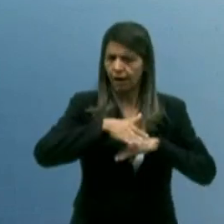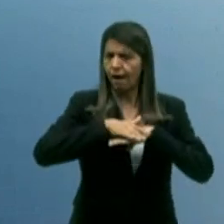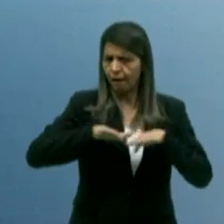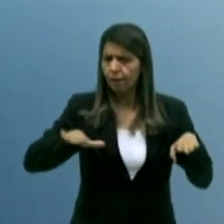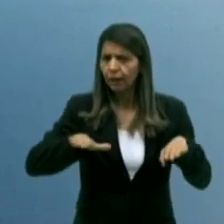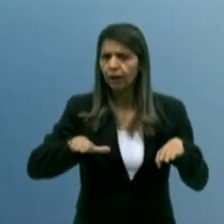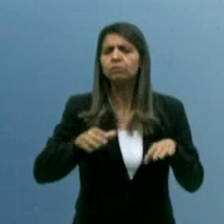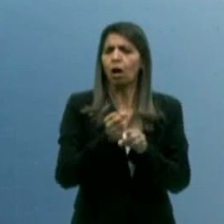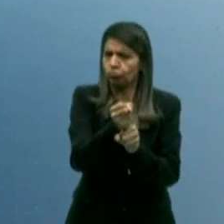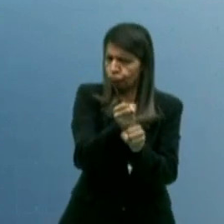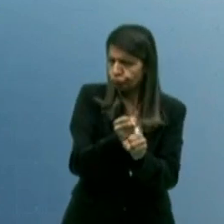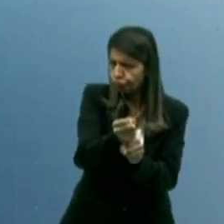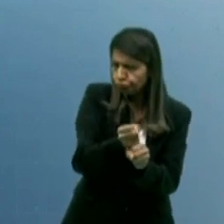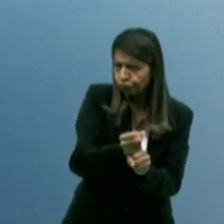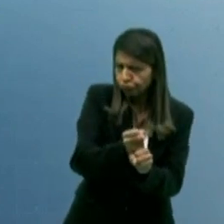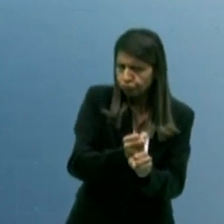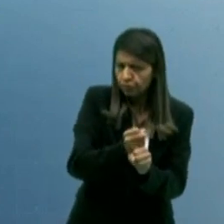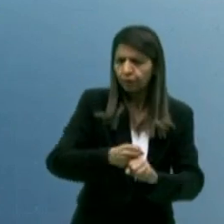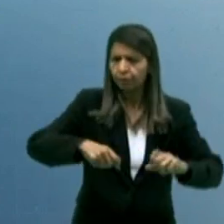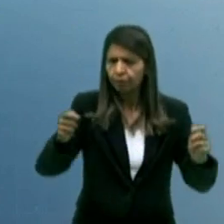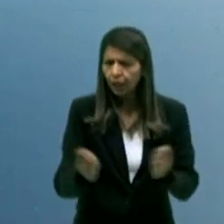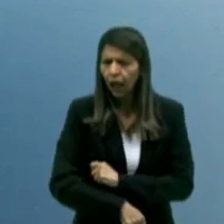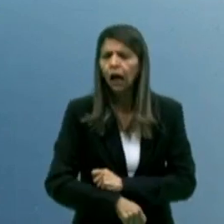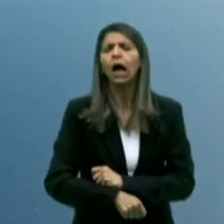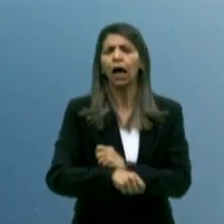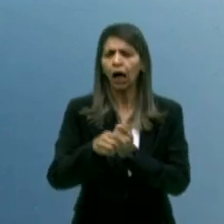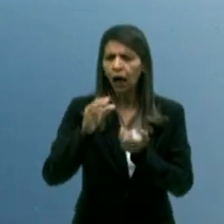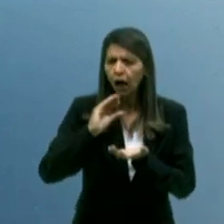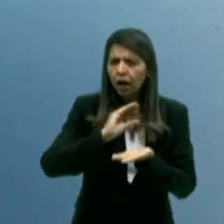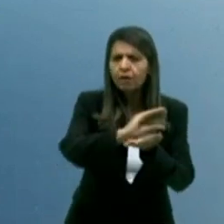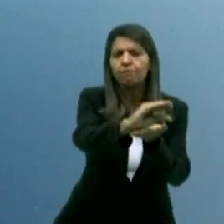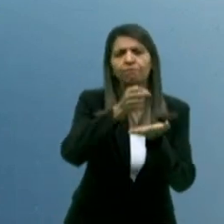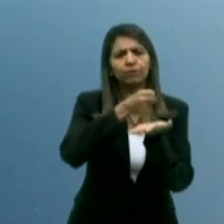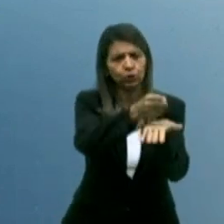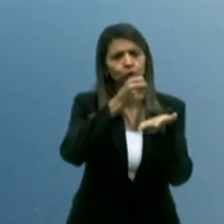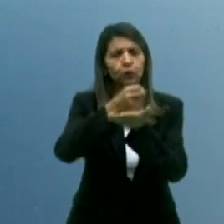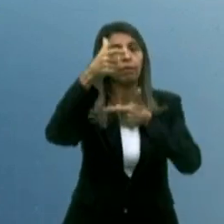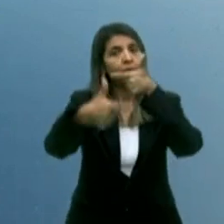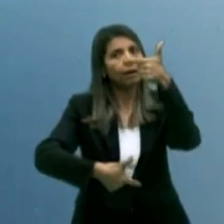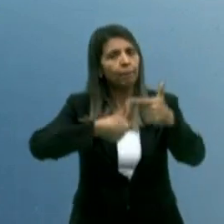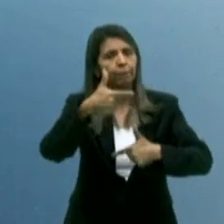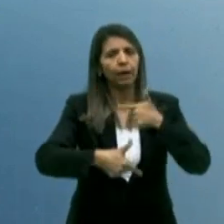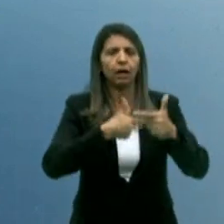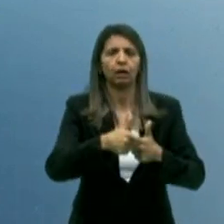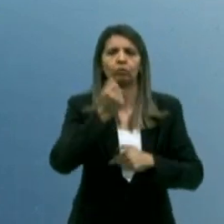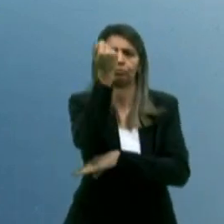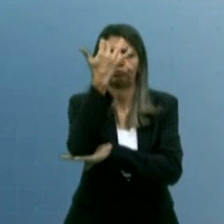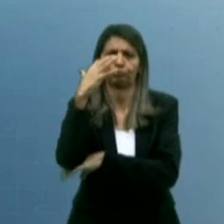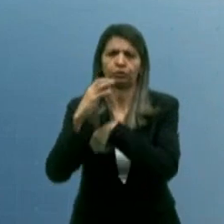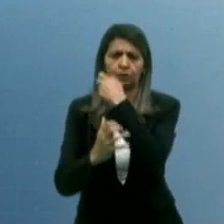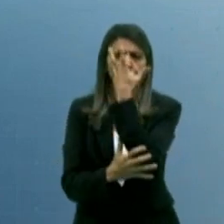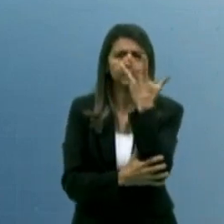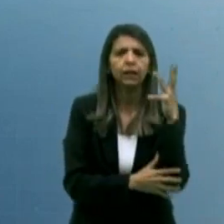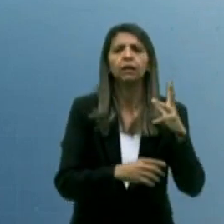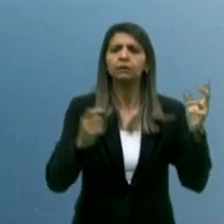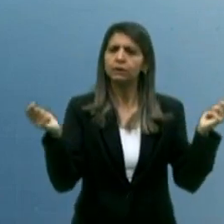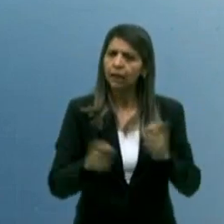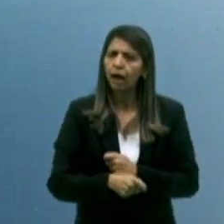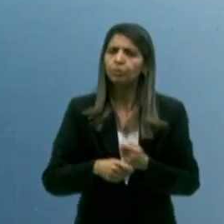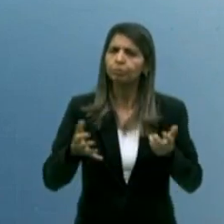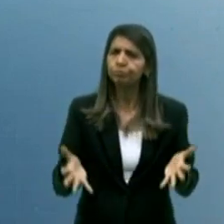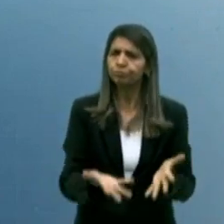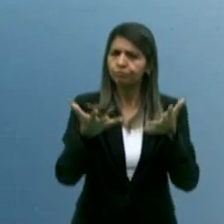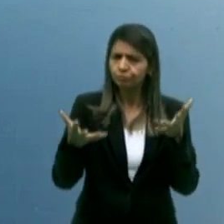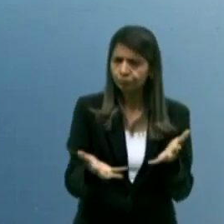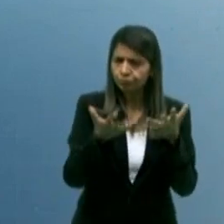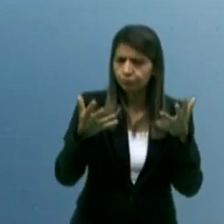temos esse compromisso, Major, de fazer esses investimentos. É gestão ambiental. É fazer com que nós investamos na